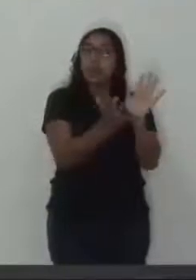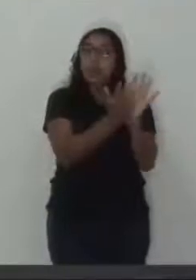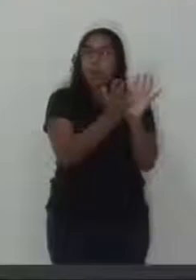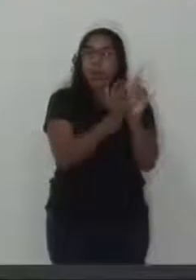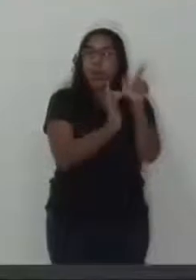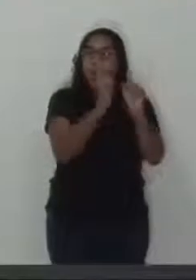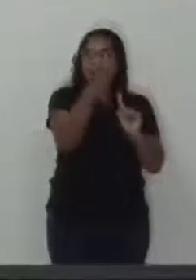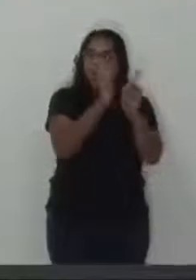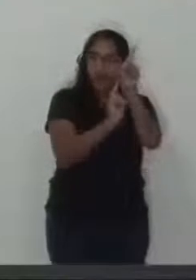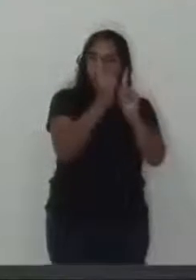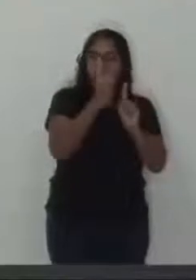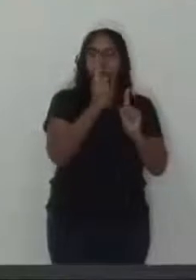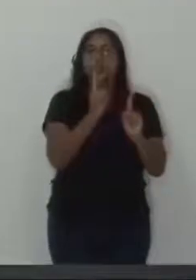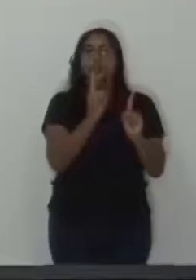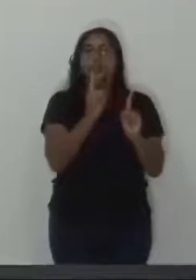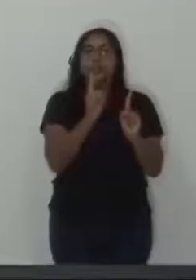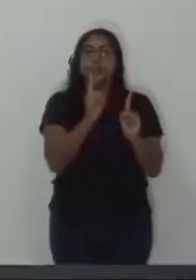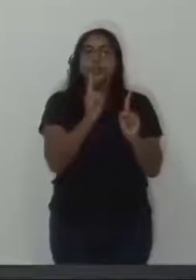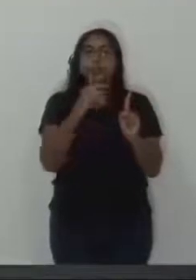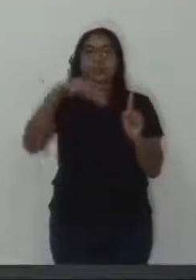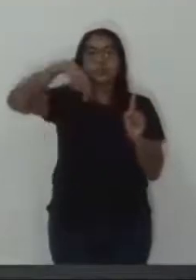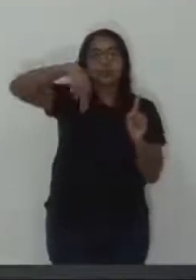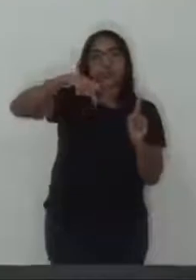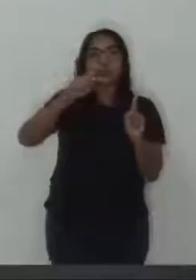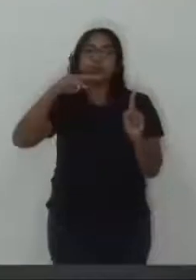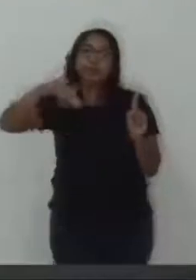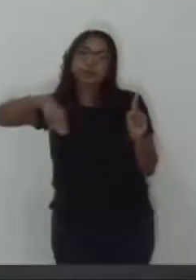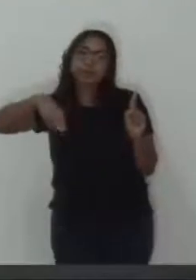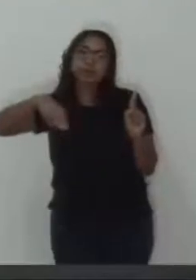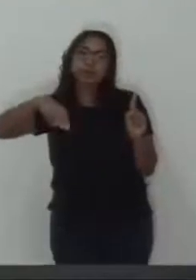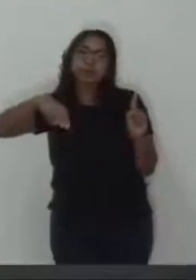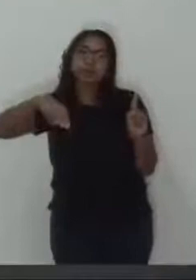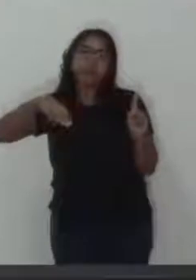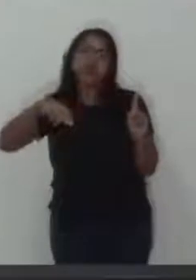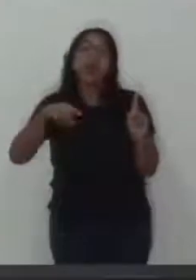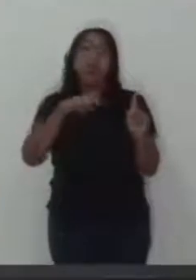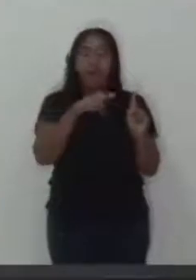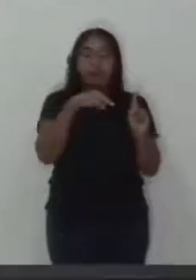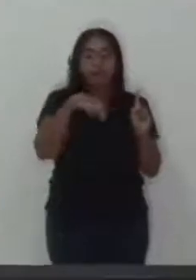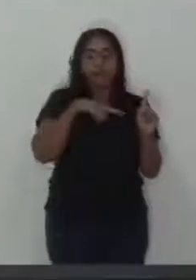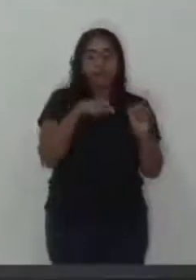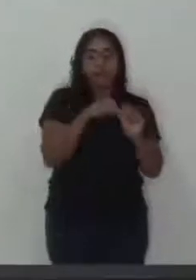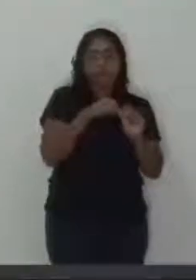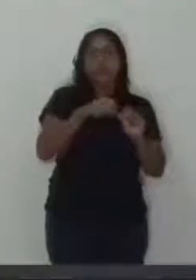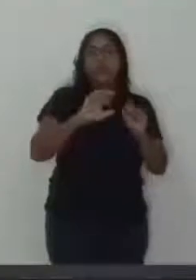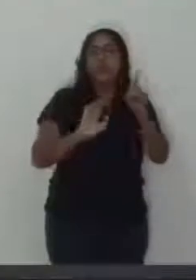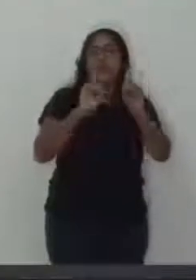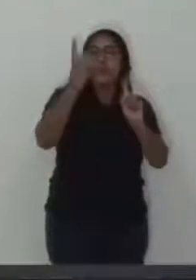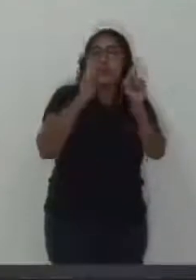Bloco Carnavalesco Oral da Nova, que realizou o Carnaval de Rua na cidade, nos dias 22 e 28 de fevereiro,